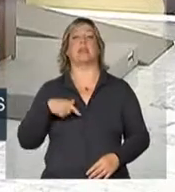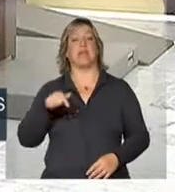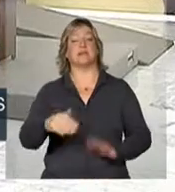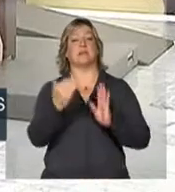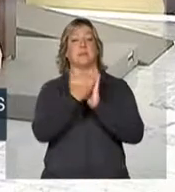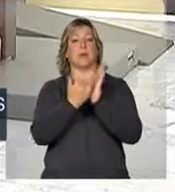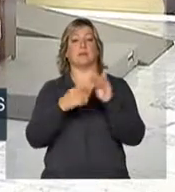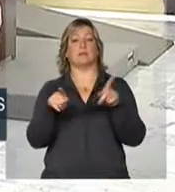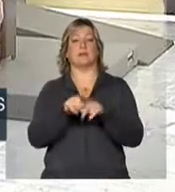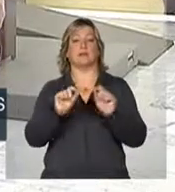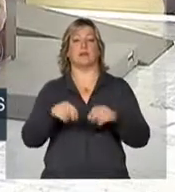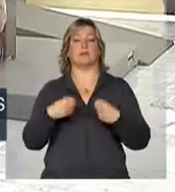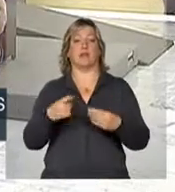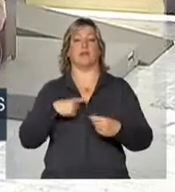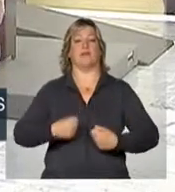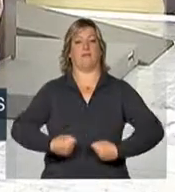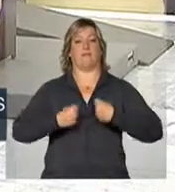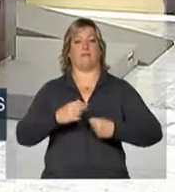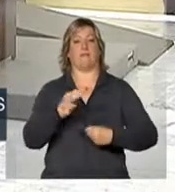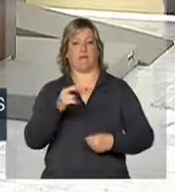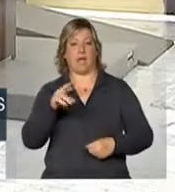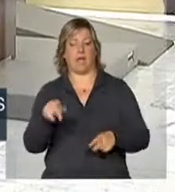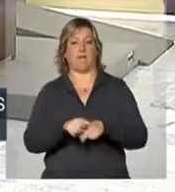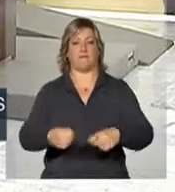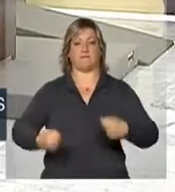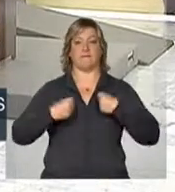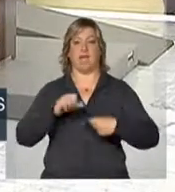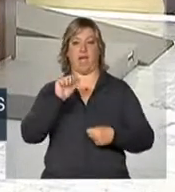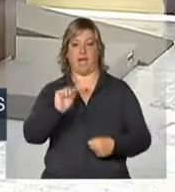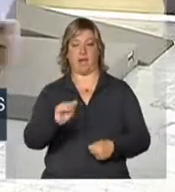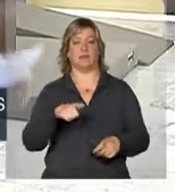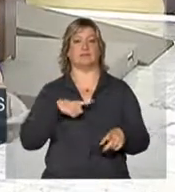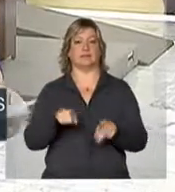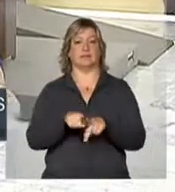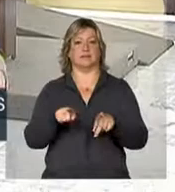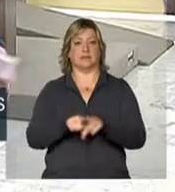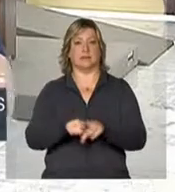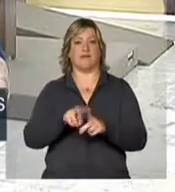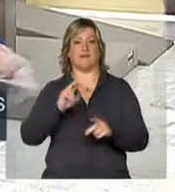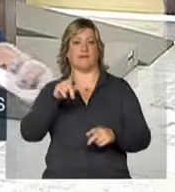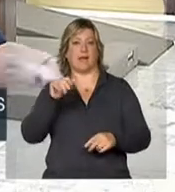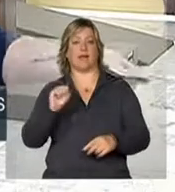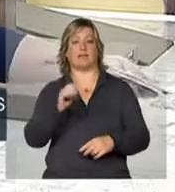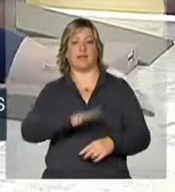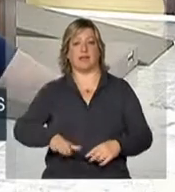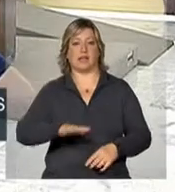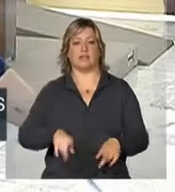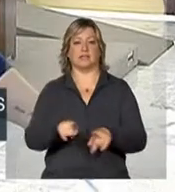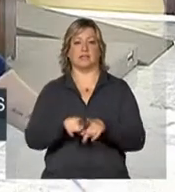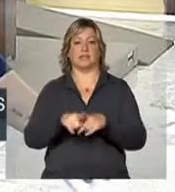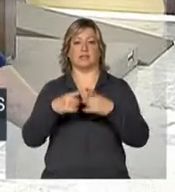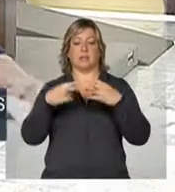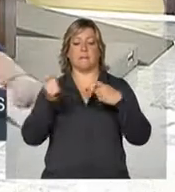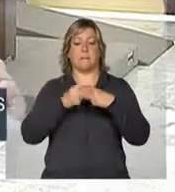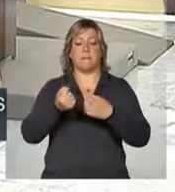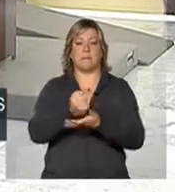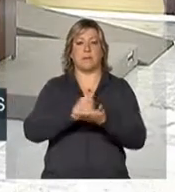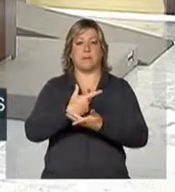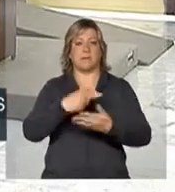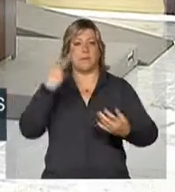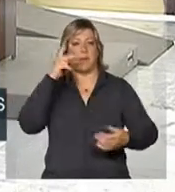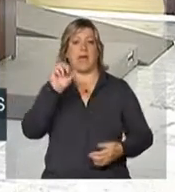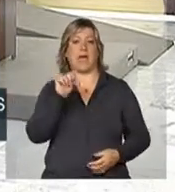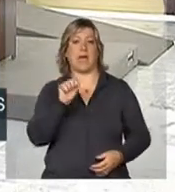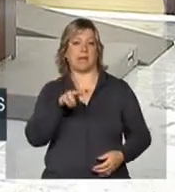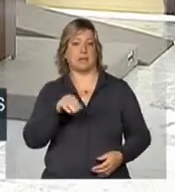com a distribuição de ferro, vitamina A, medicamento para asma e vagas e creches. Agora, esperar esse anúncio que vai ser feito aqui pela presidenta